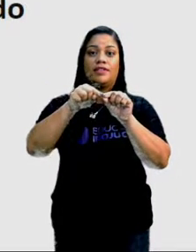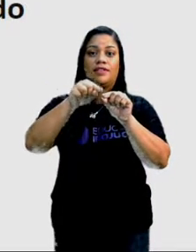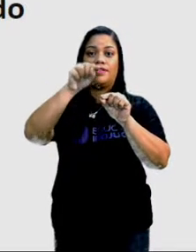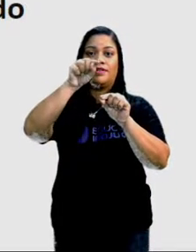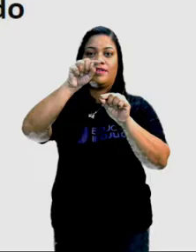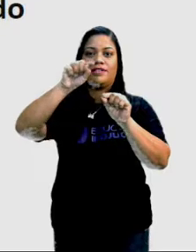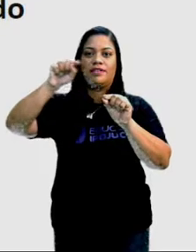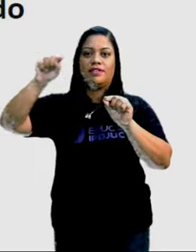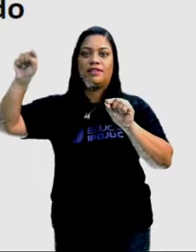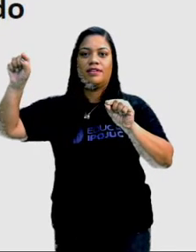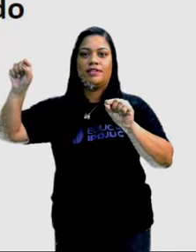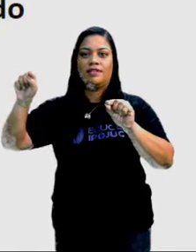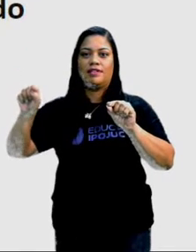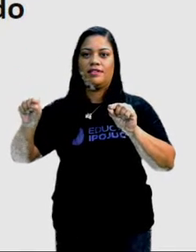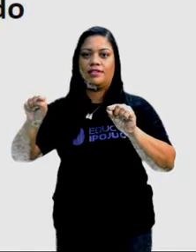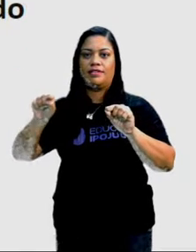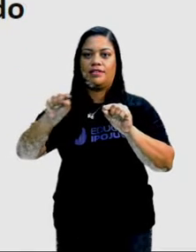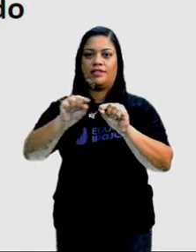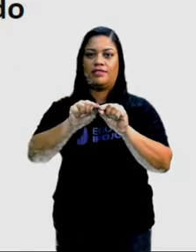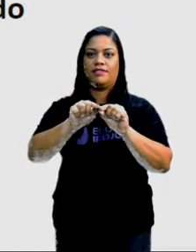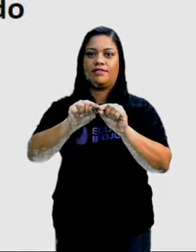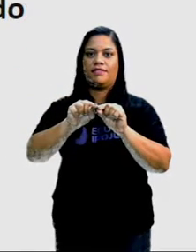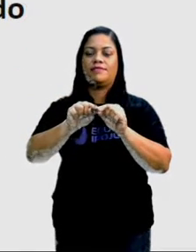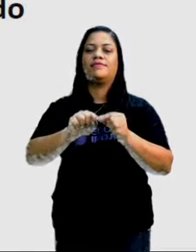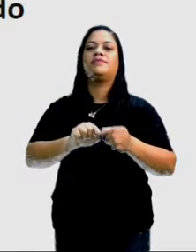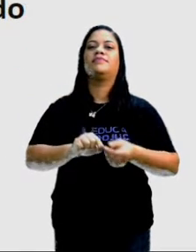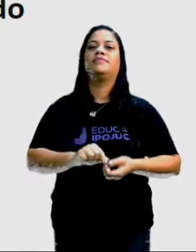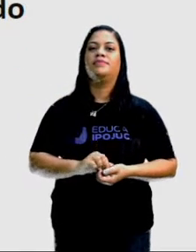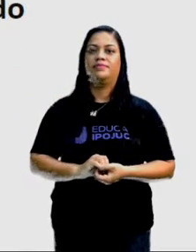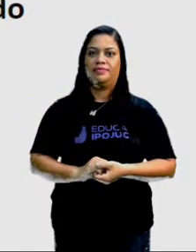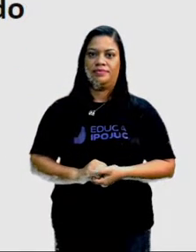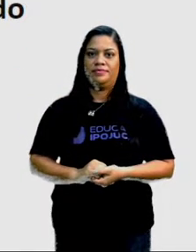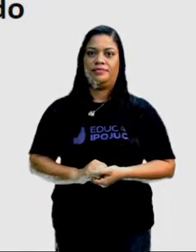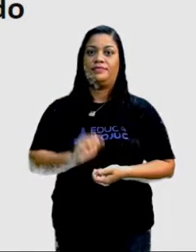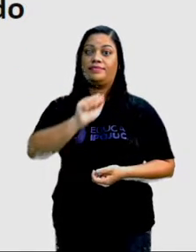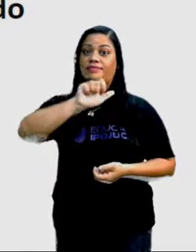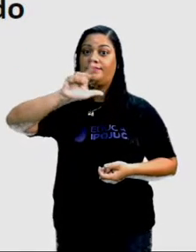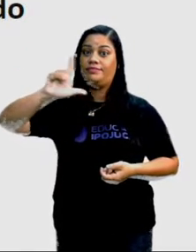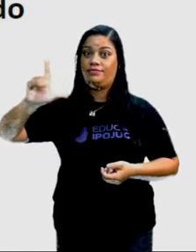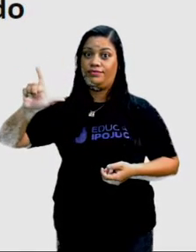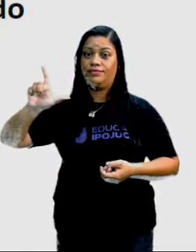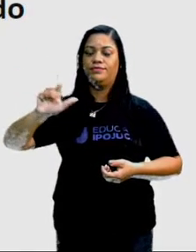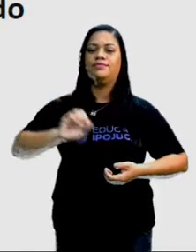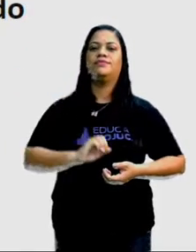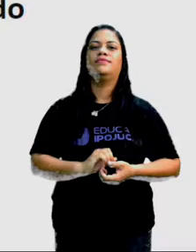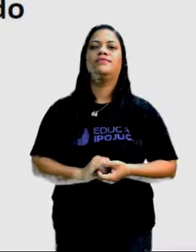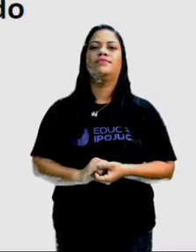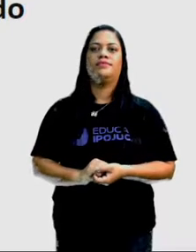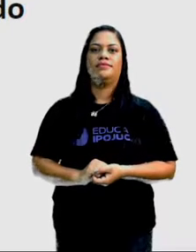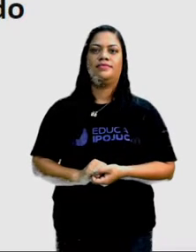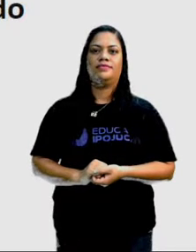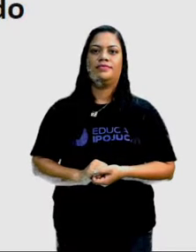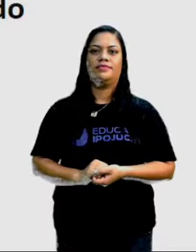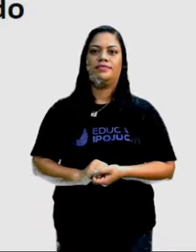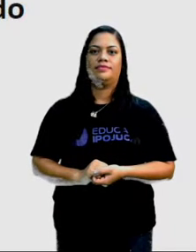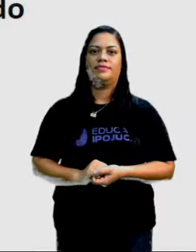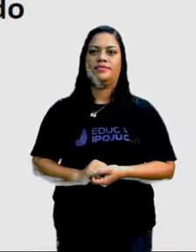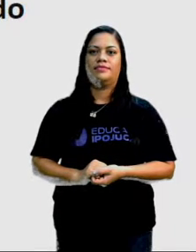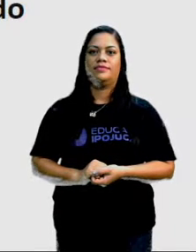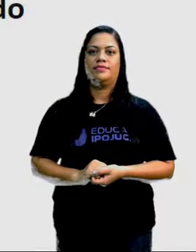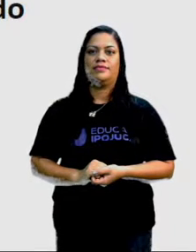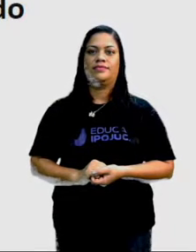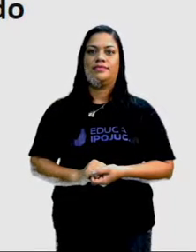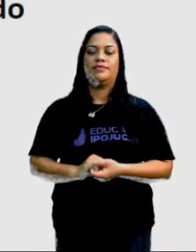contornos. A região retangular é a parte de dentro, está vendo? A parte azul é a região. Agora,